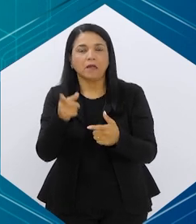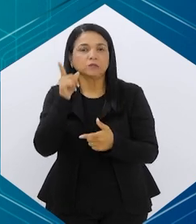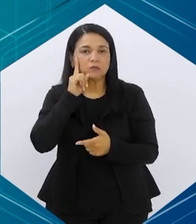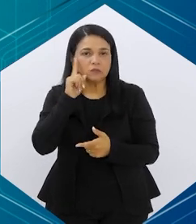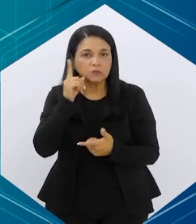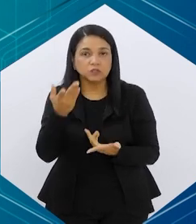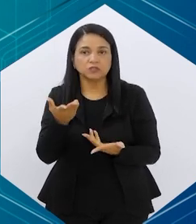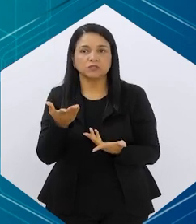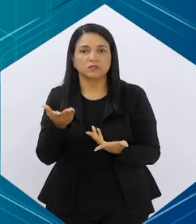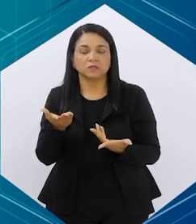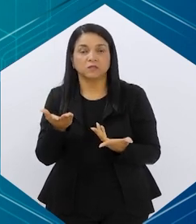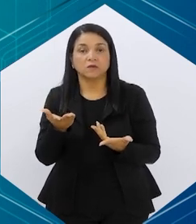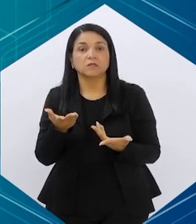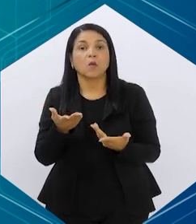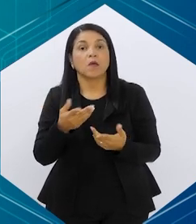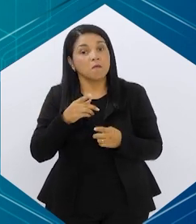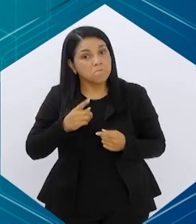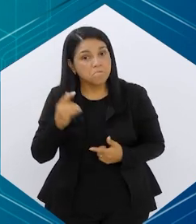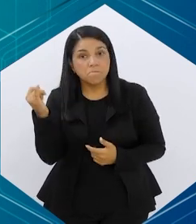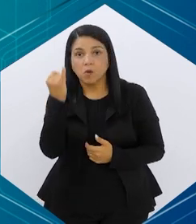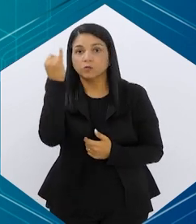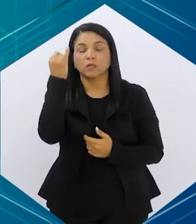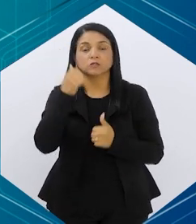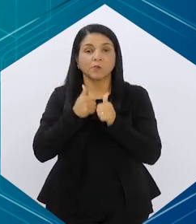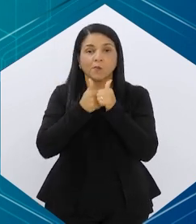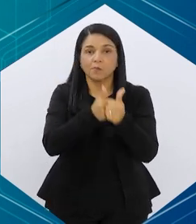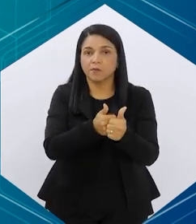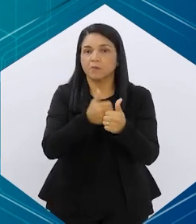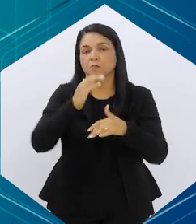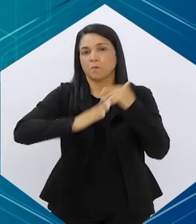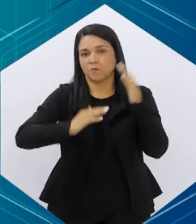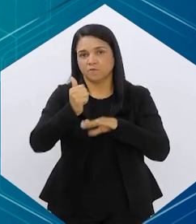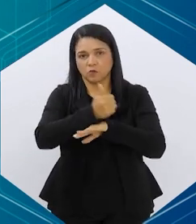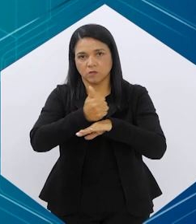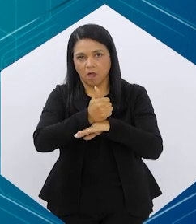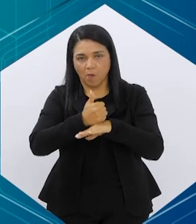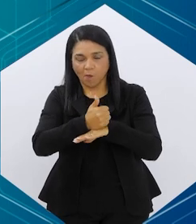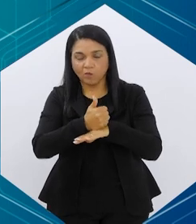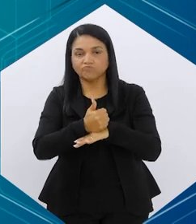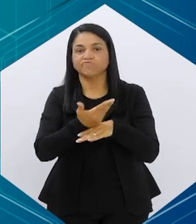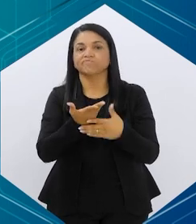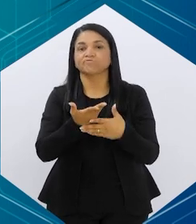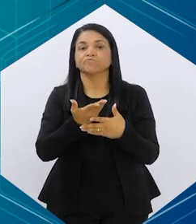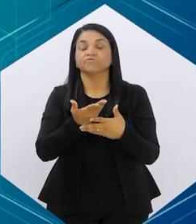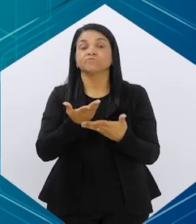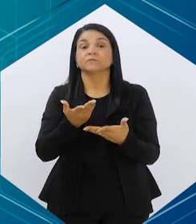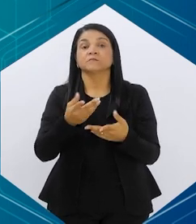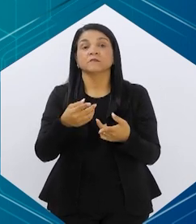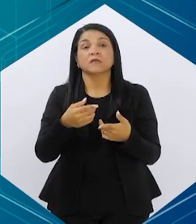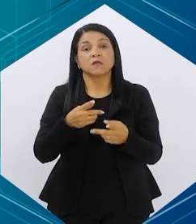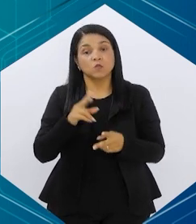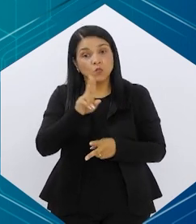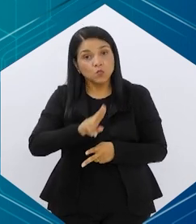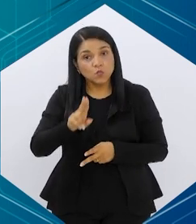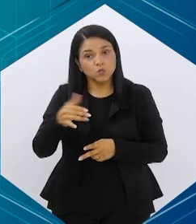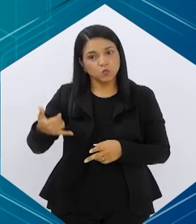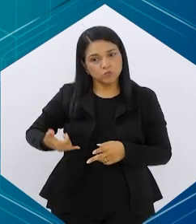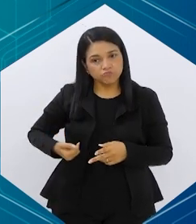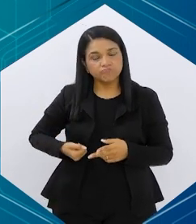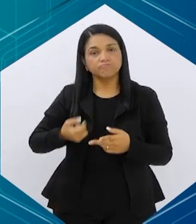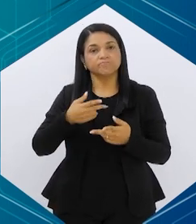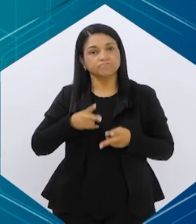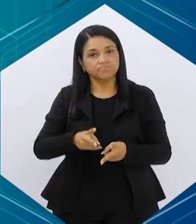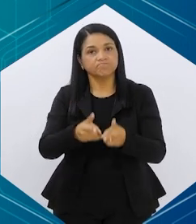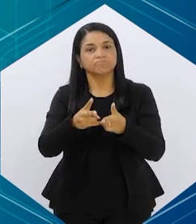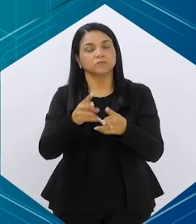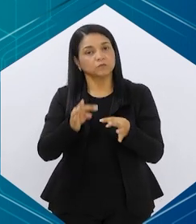Então, é essencial que se faça o acompanhamento multidisciplinar para que durante o uso ele tenha aderência